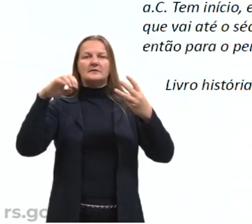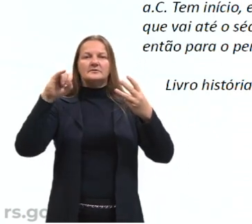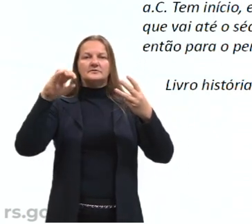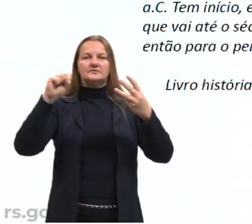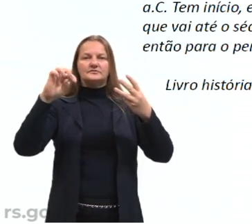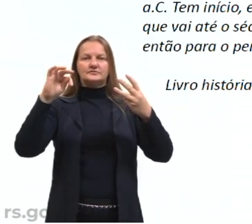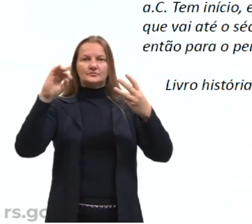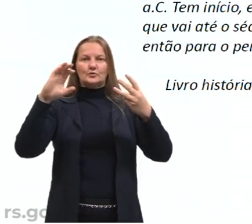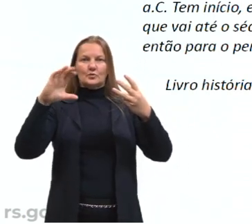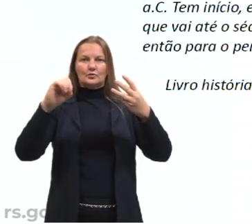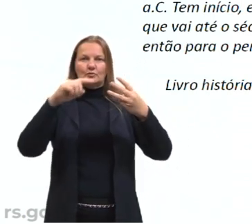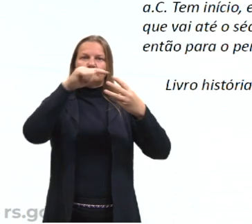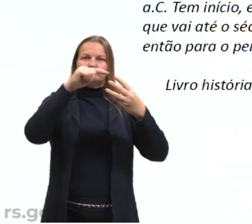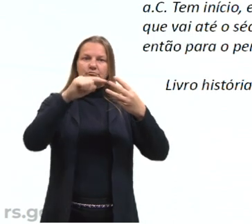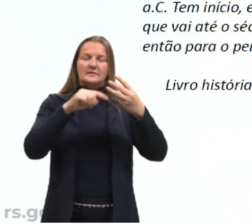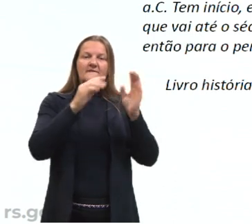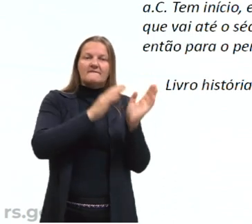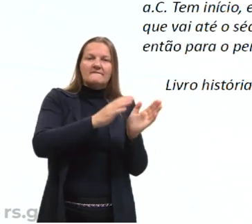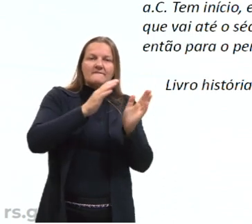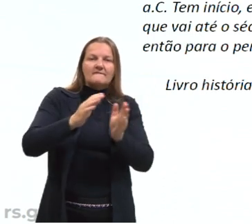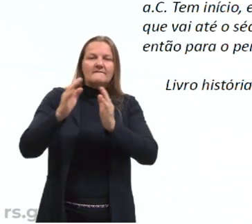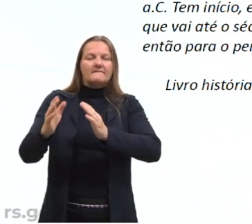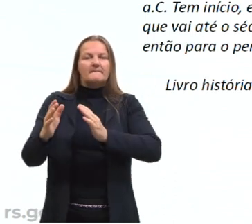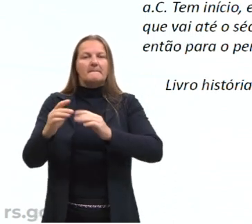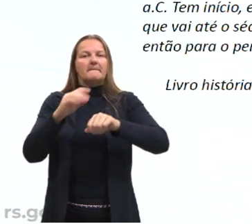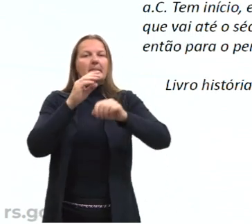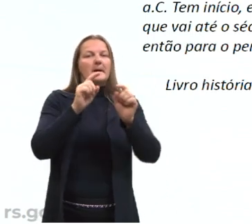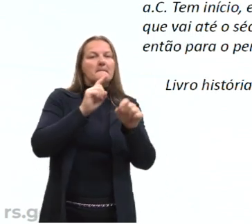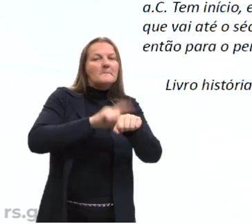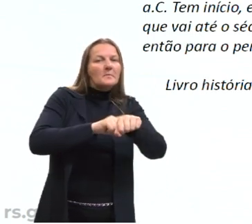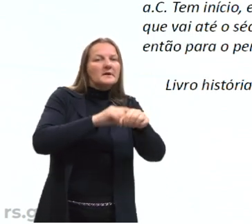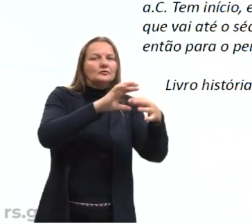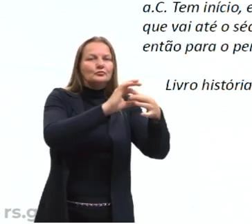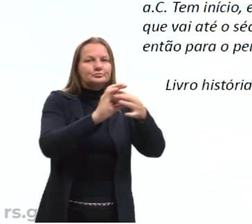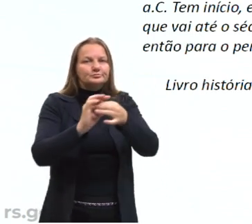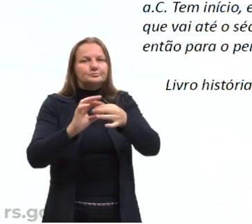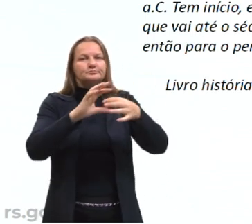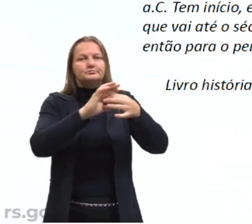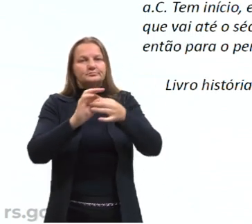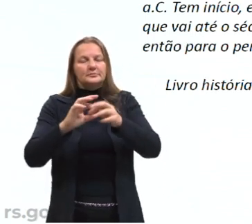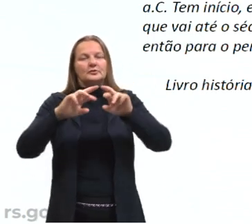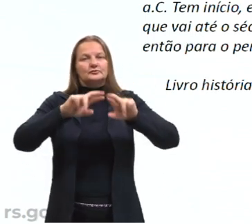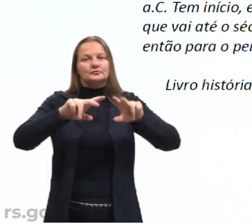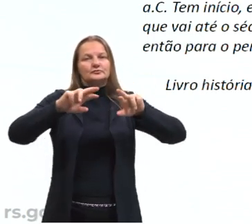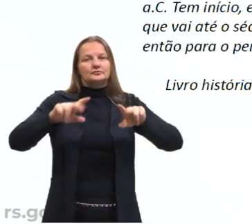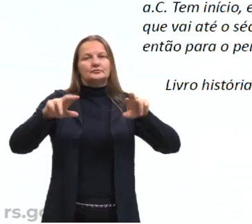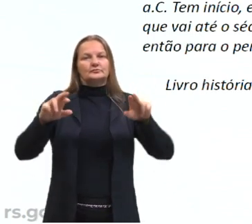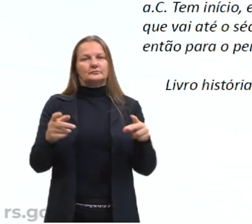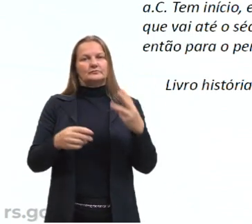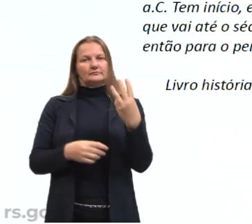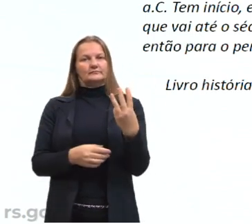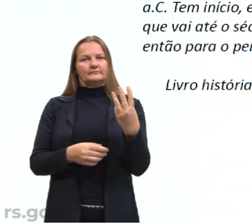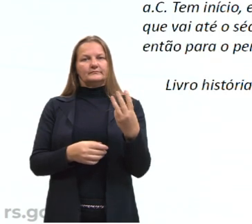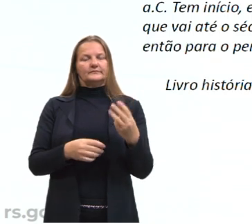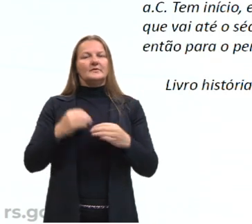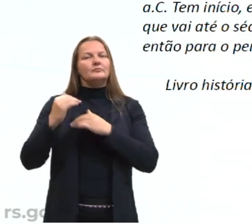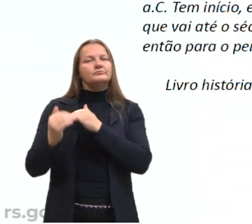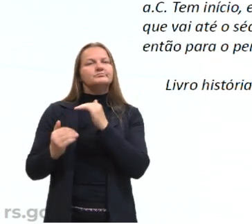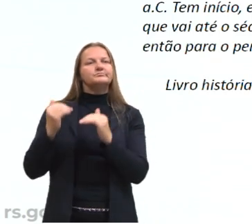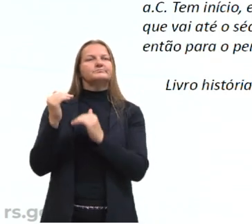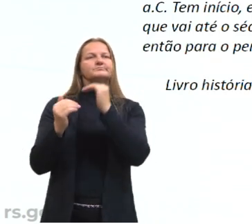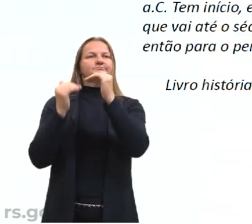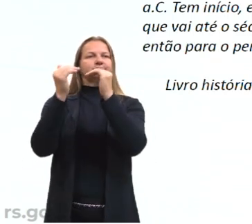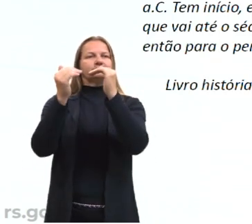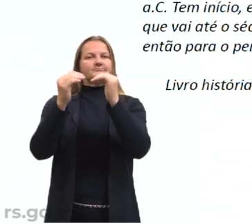ao passar do tempo, ele expressa uma manifestação artística diferente. A arte vai evoluindo.